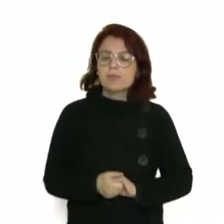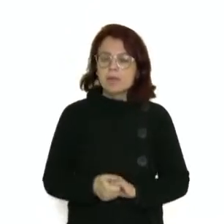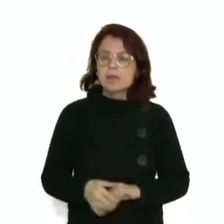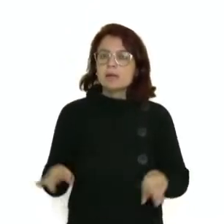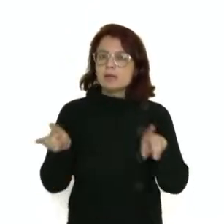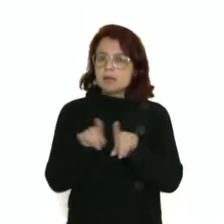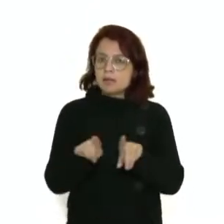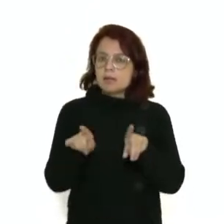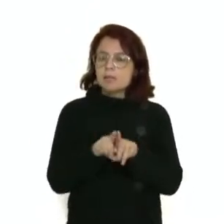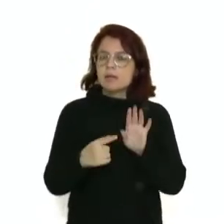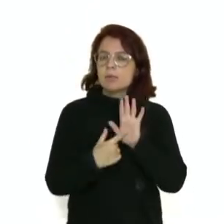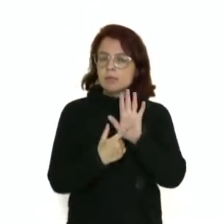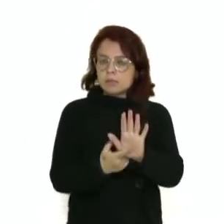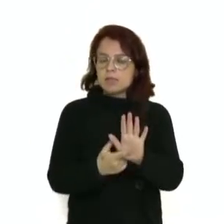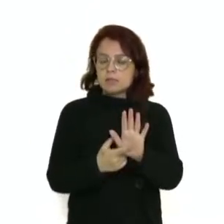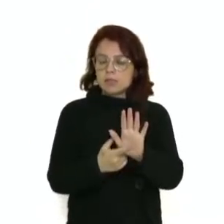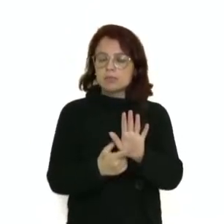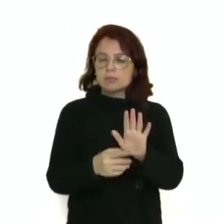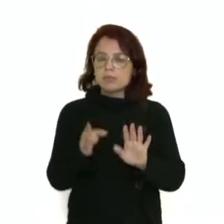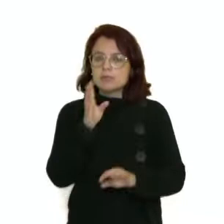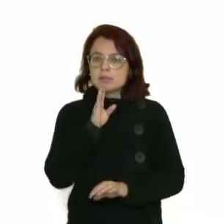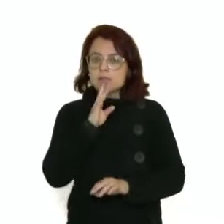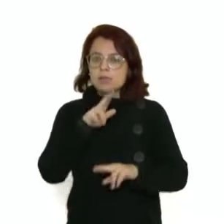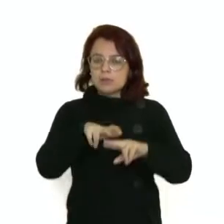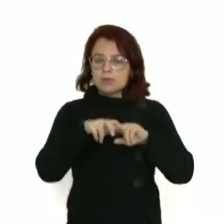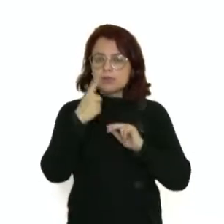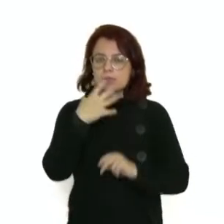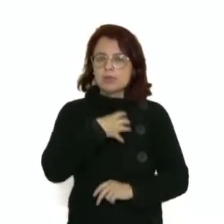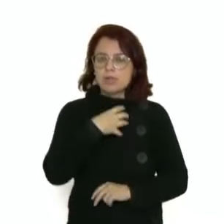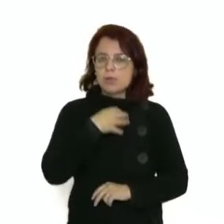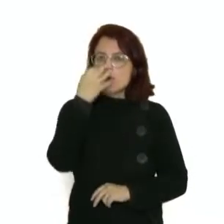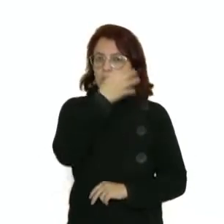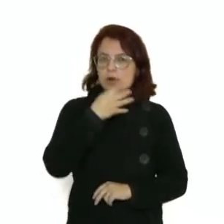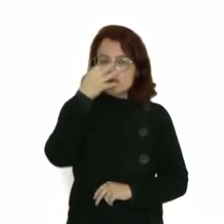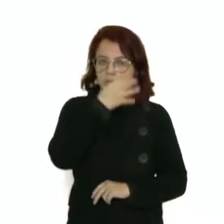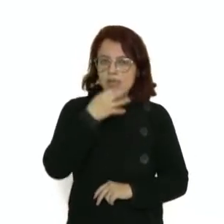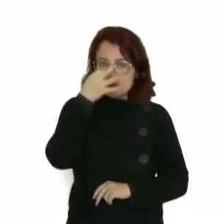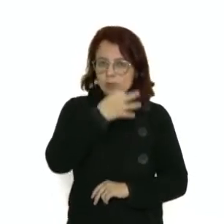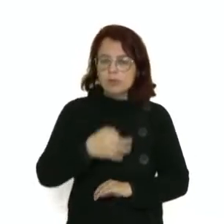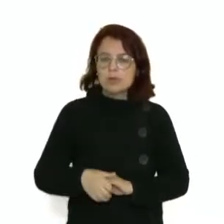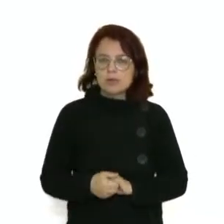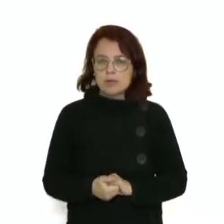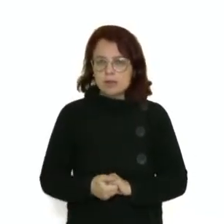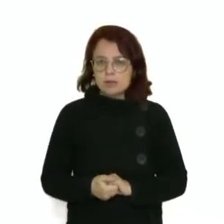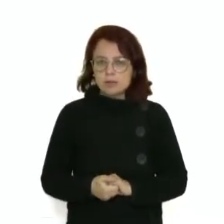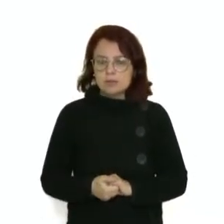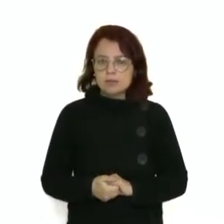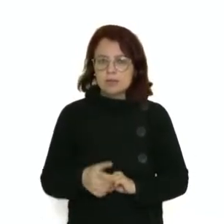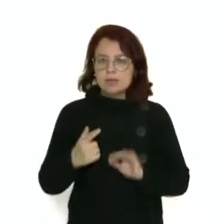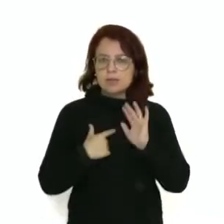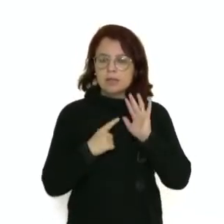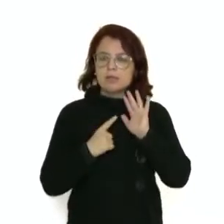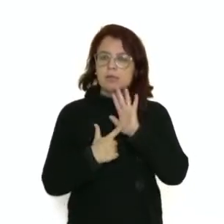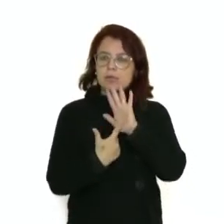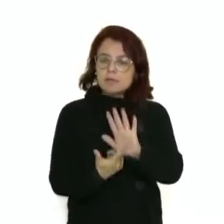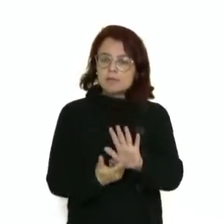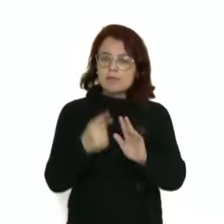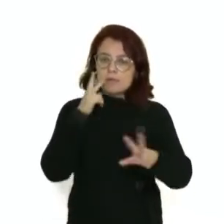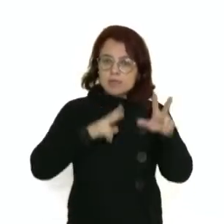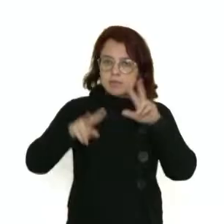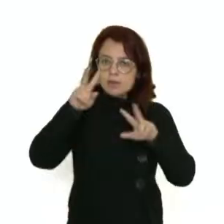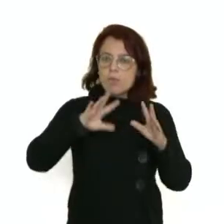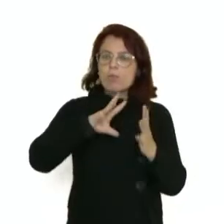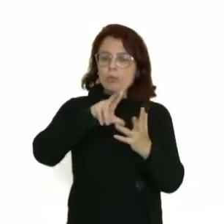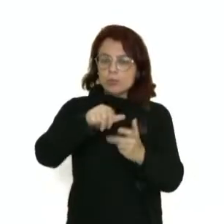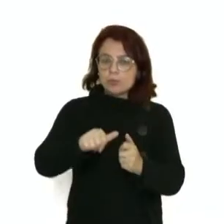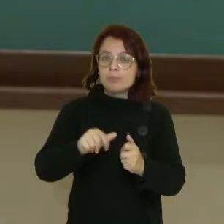eles transmitem de forma oral, por meio desses mitos, ajuda a transmitir a sua visão de mundo. Por serem